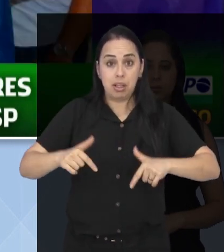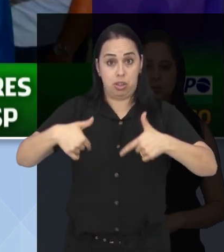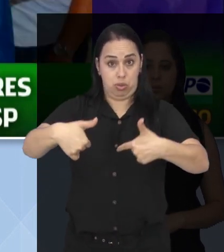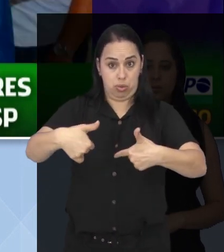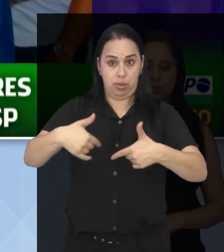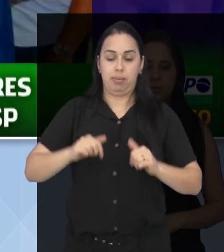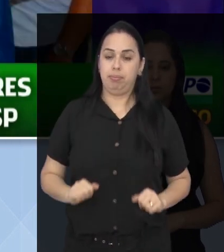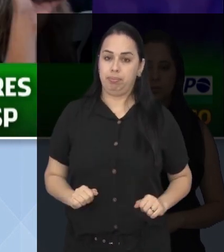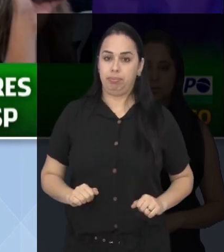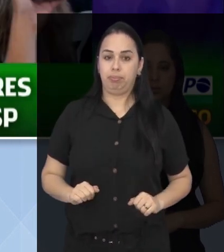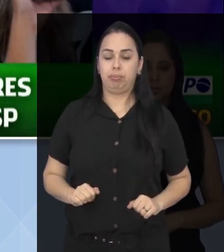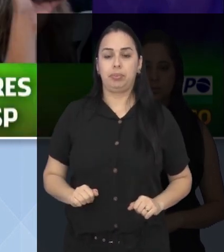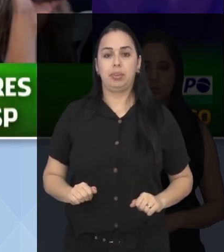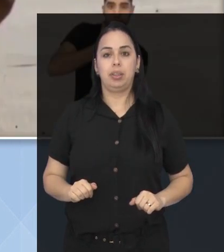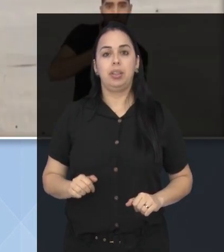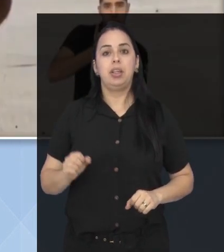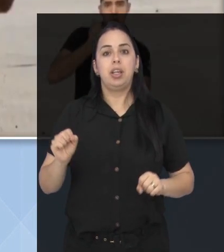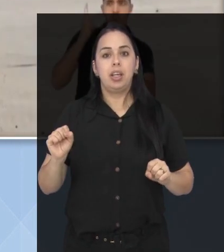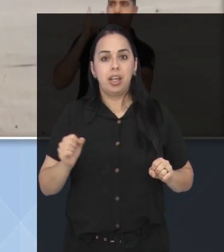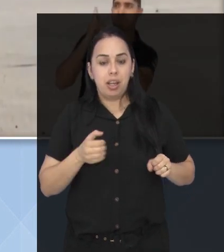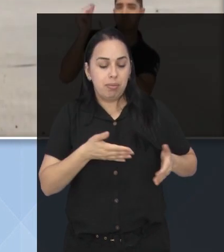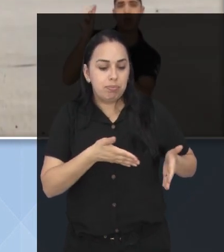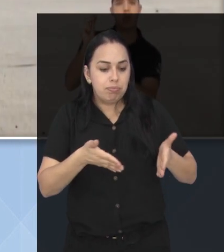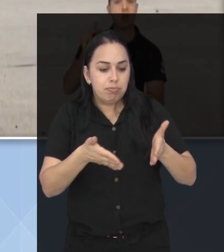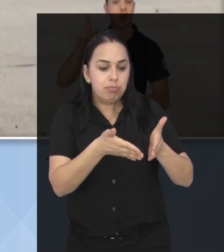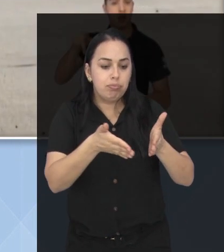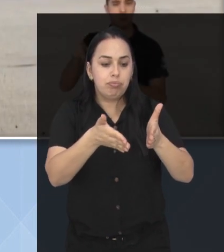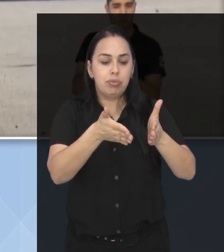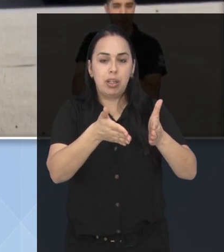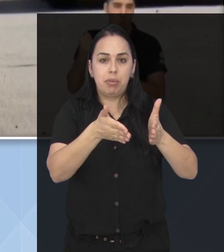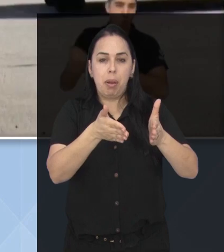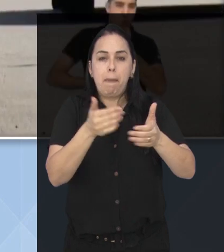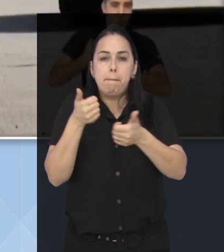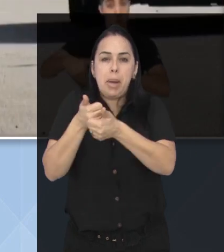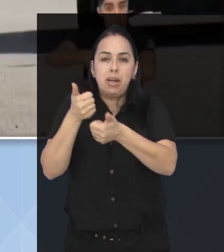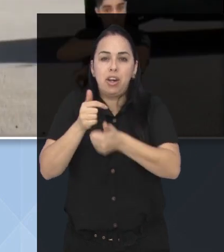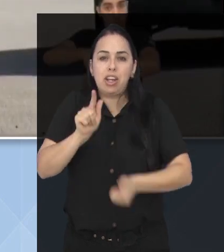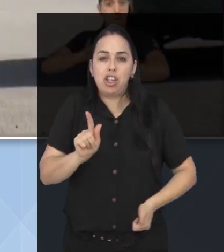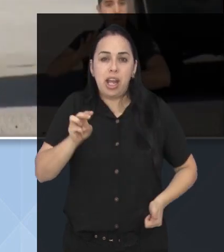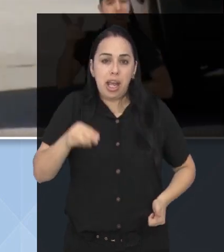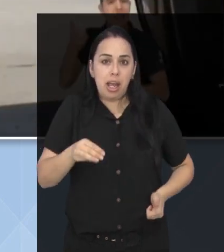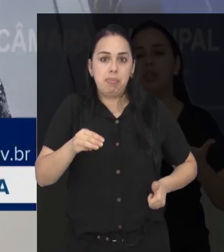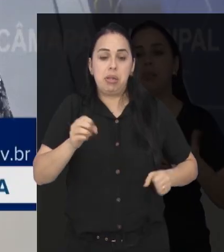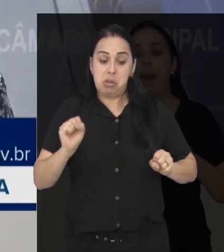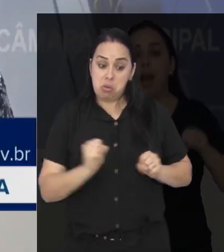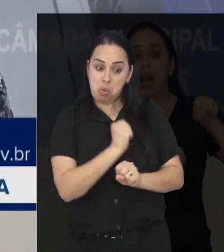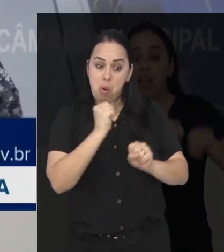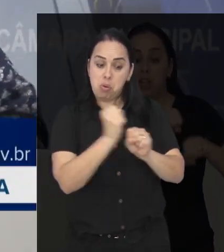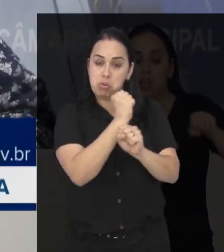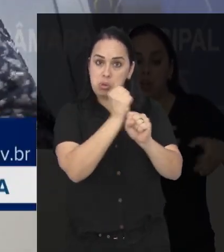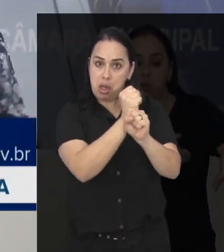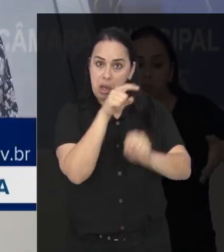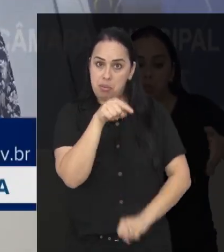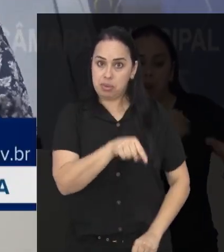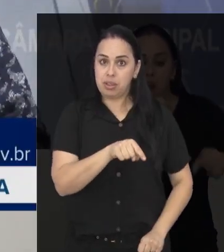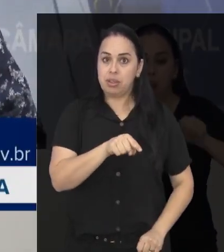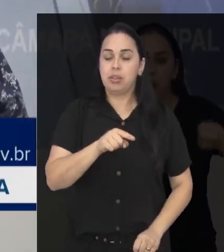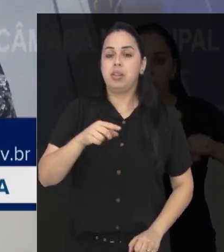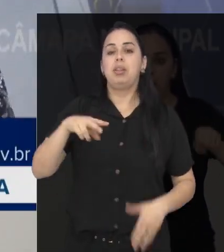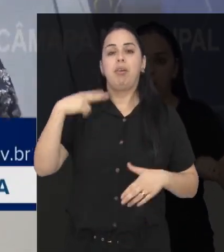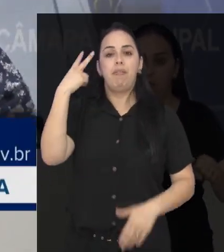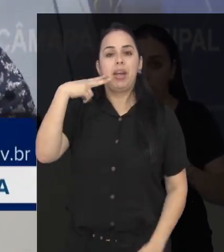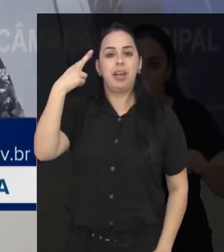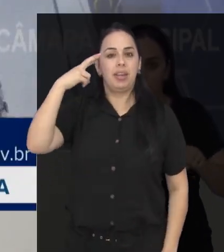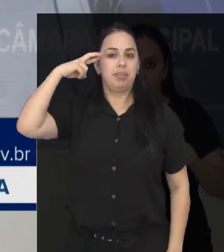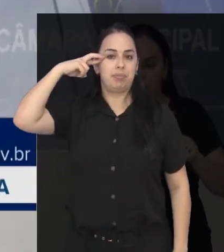que irão nortear as ações do PL. E o anúncio da construção de uma ciclovia na região da GM foi o assunto levantado pelo vereador